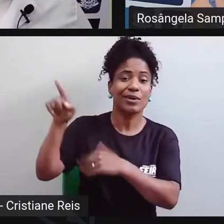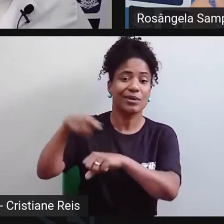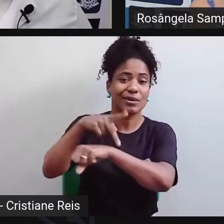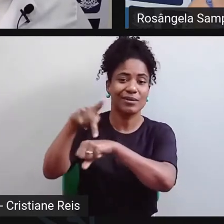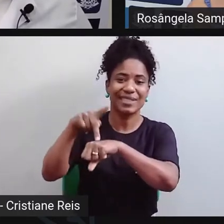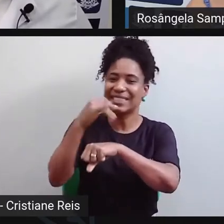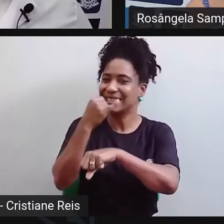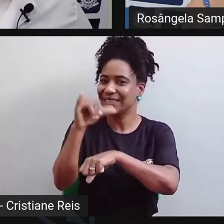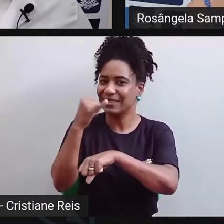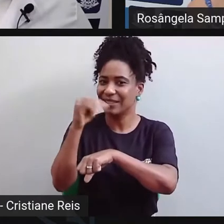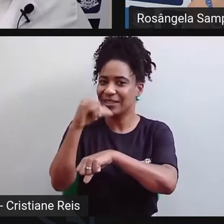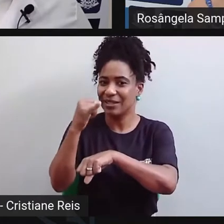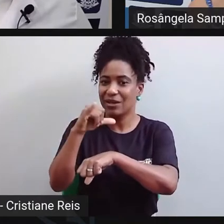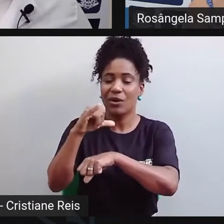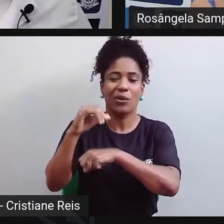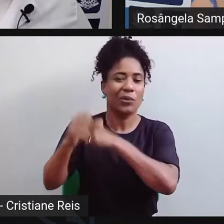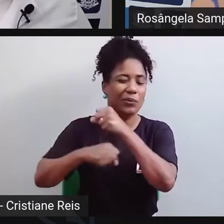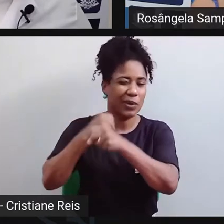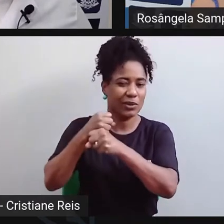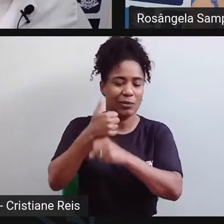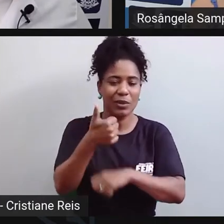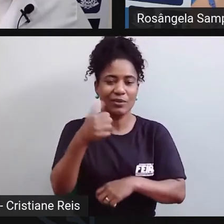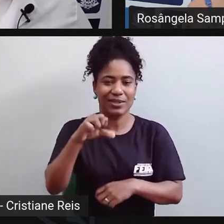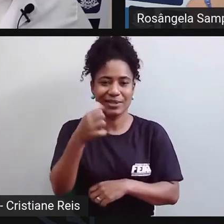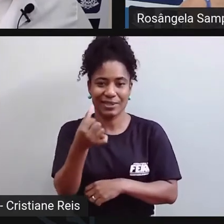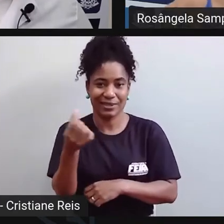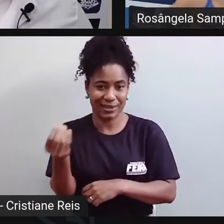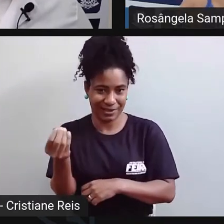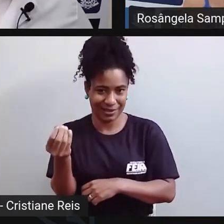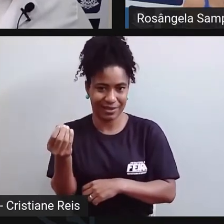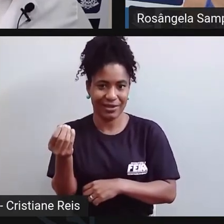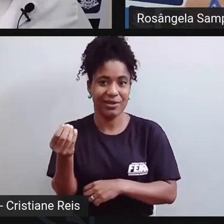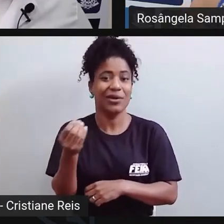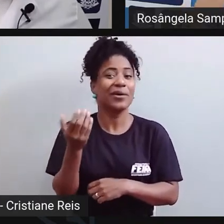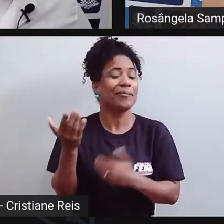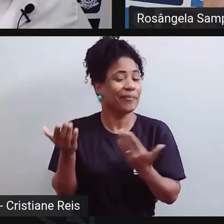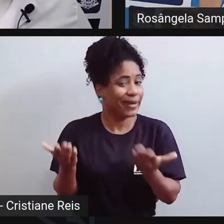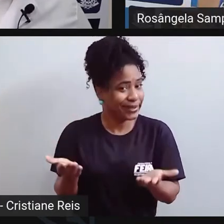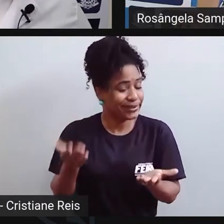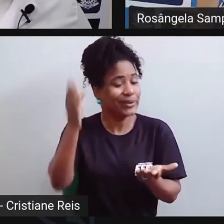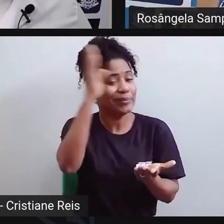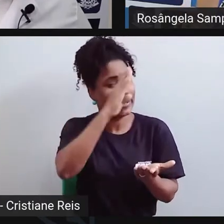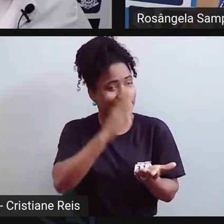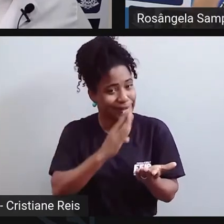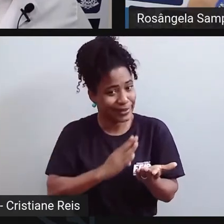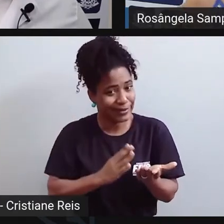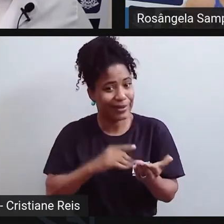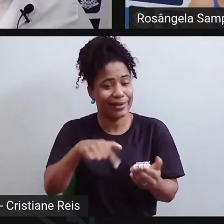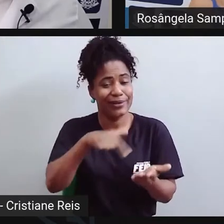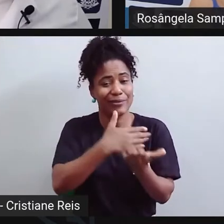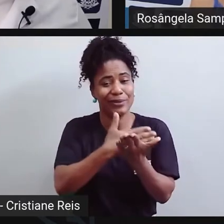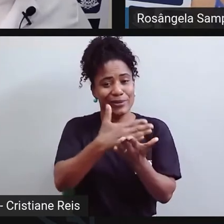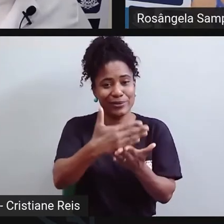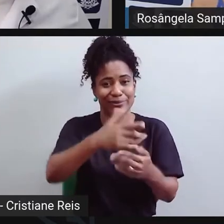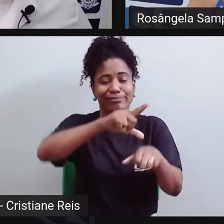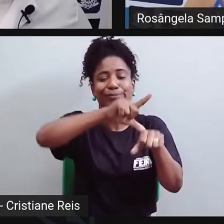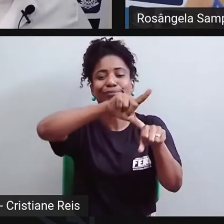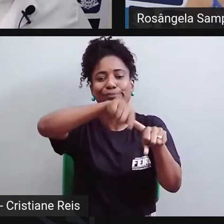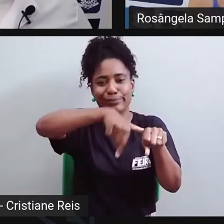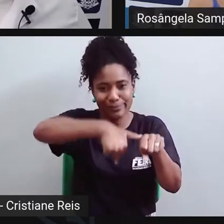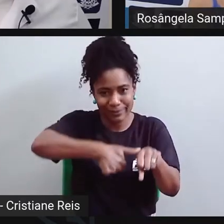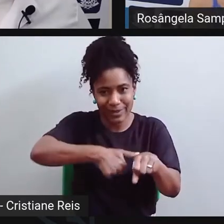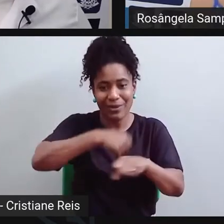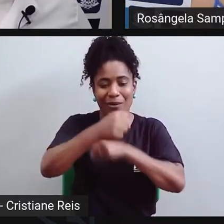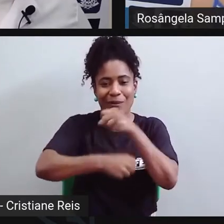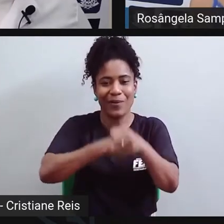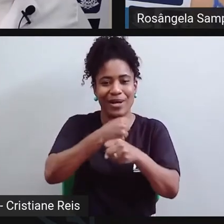menos, em 1960. Mas no Brasil, isso, como quase tudo, isso chega um pouco atrasado, né? Em 1970,